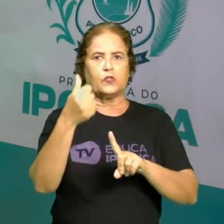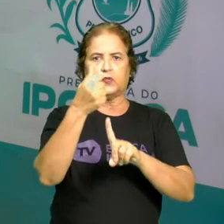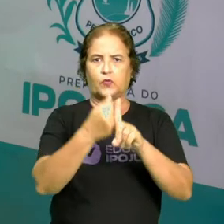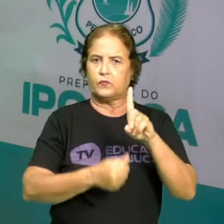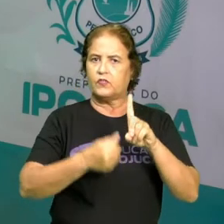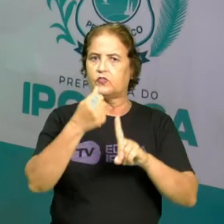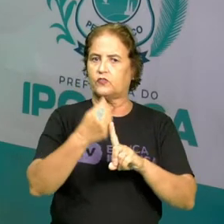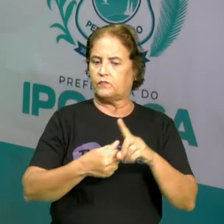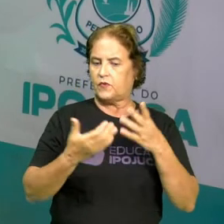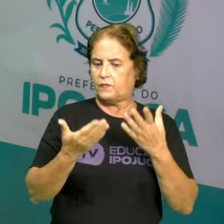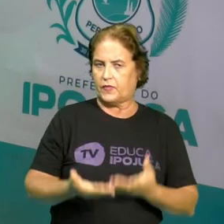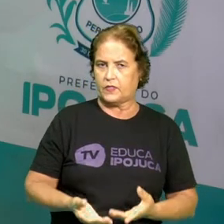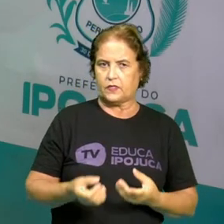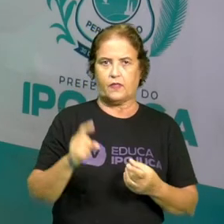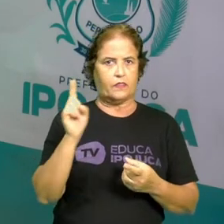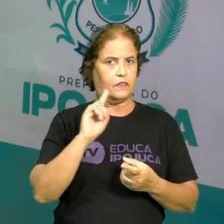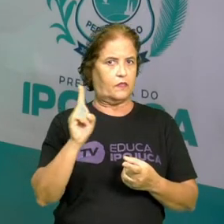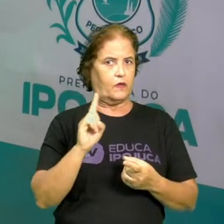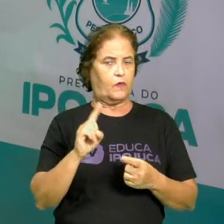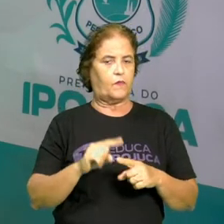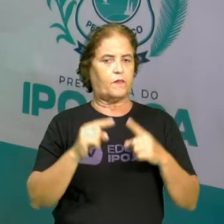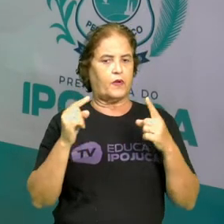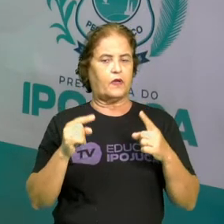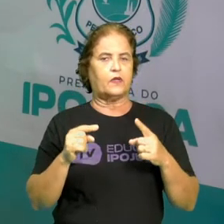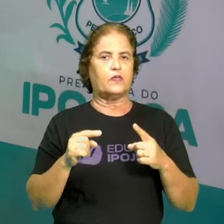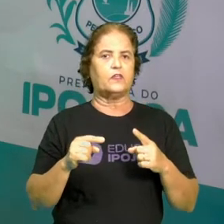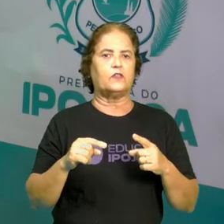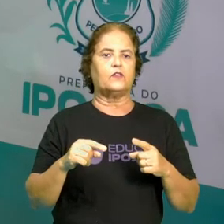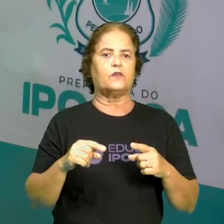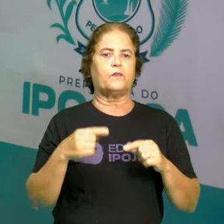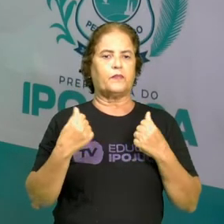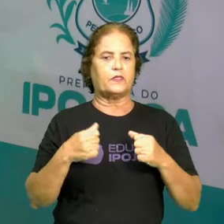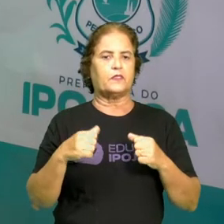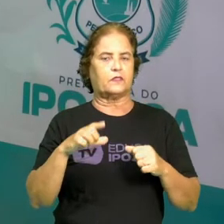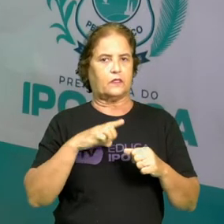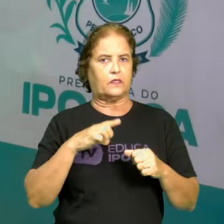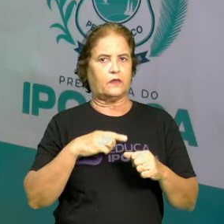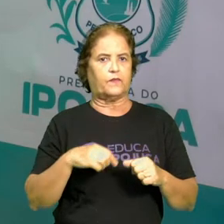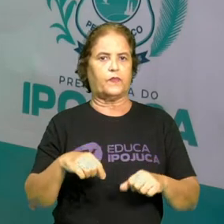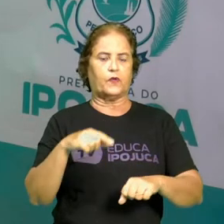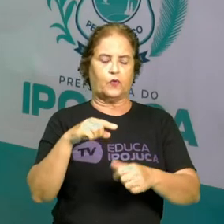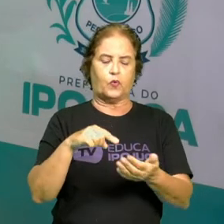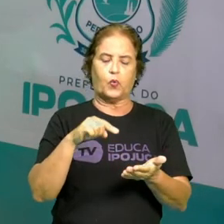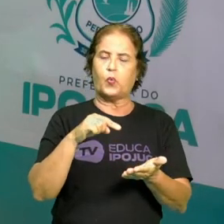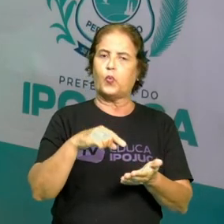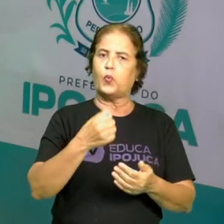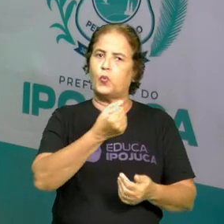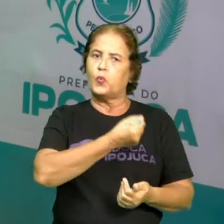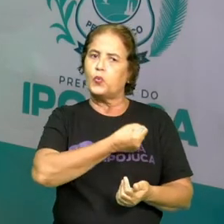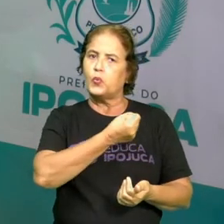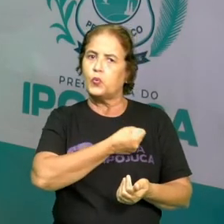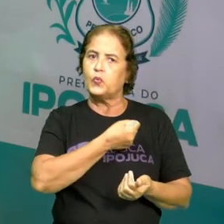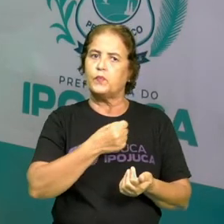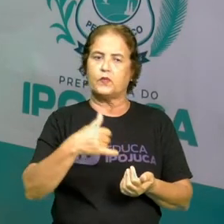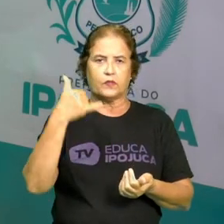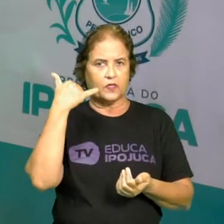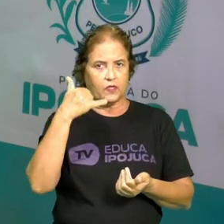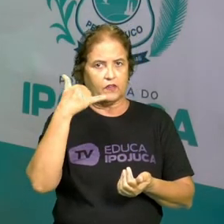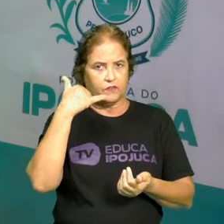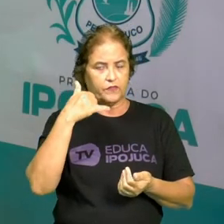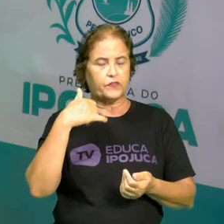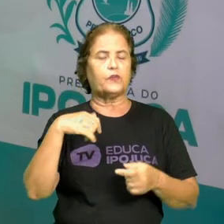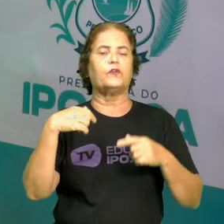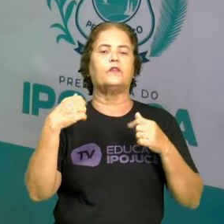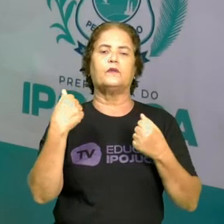uma ideia. E o número de contato é super importante a gente ter, até para poder repassar numa inscrição ou numa